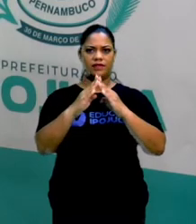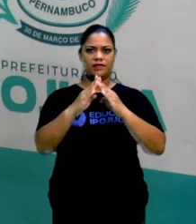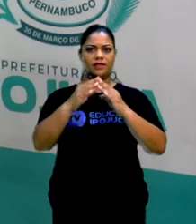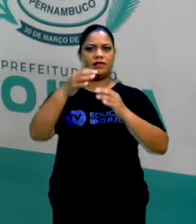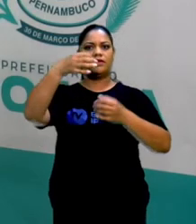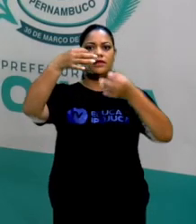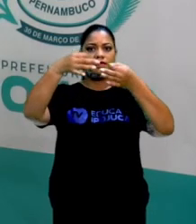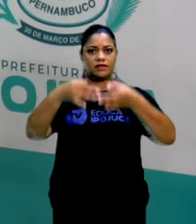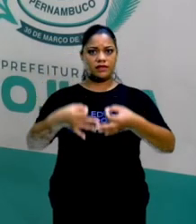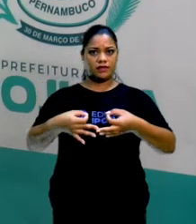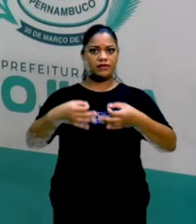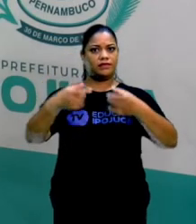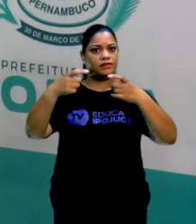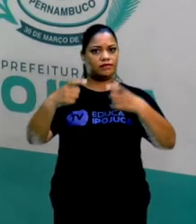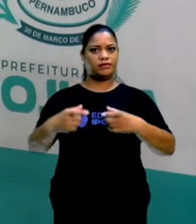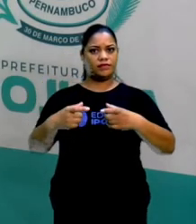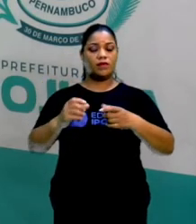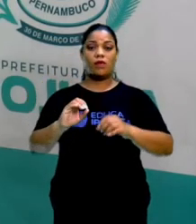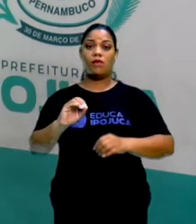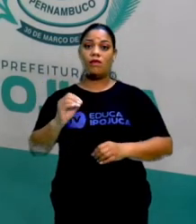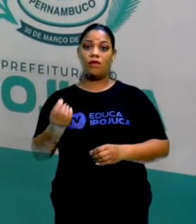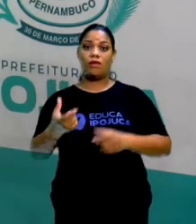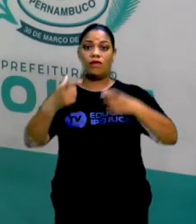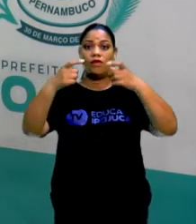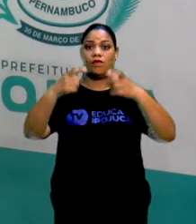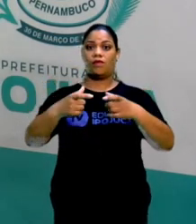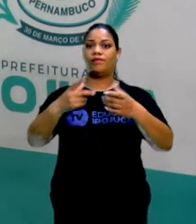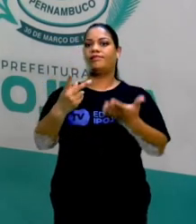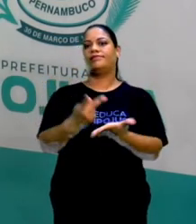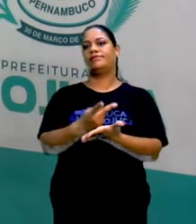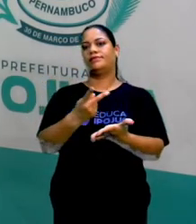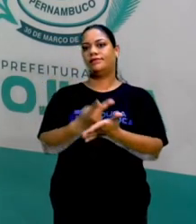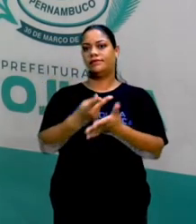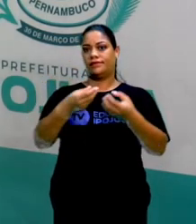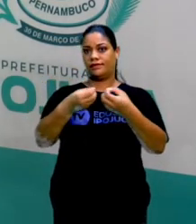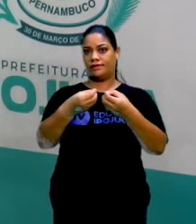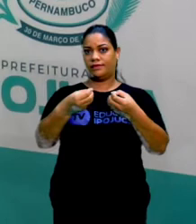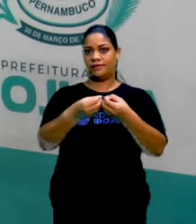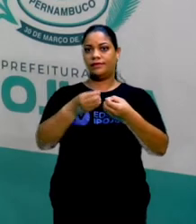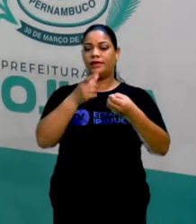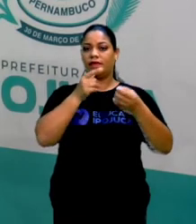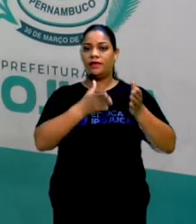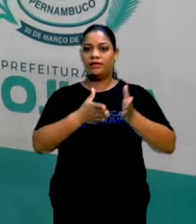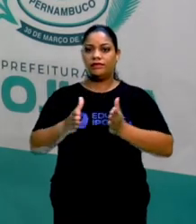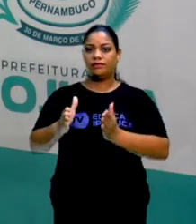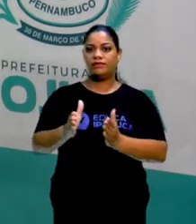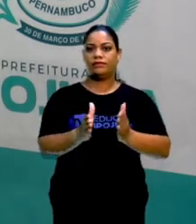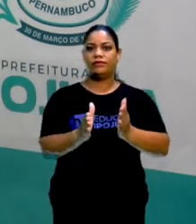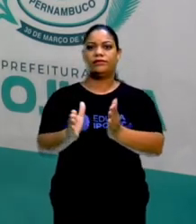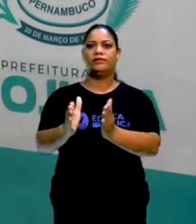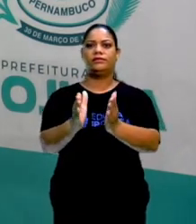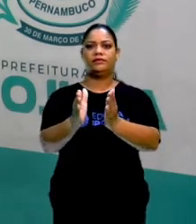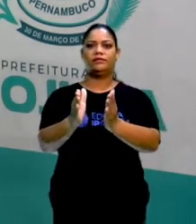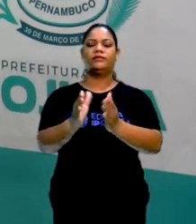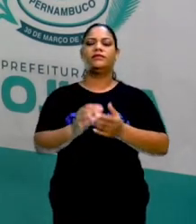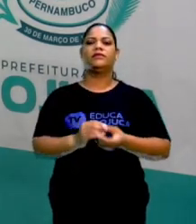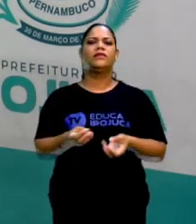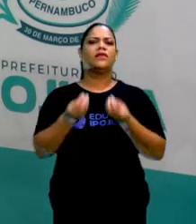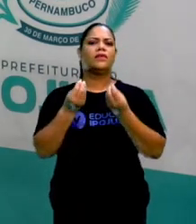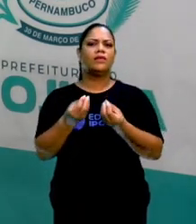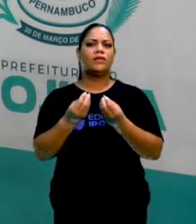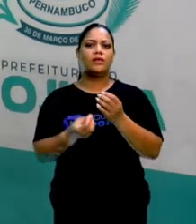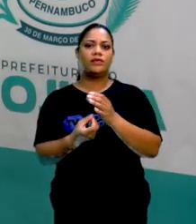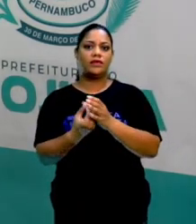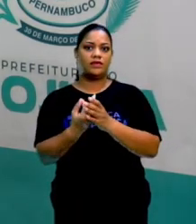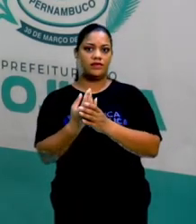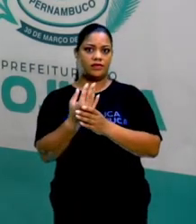construídas no lugar correto? Ou estão construídas em lugares inadequados, perto da beira dos rios? Como estão as plantas